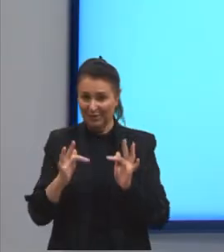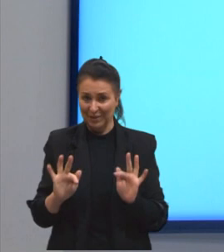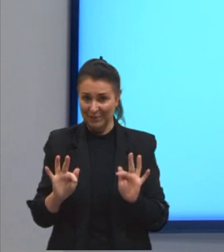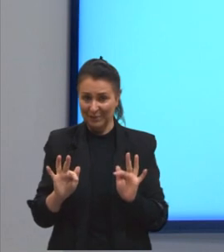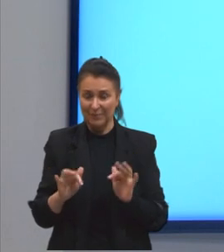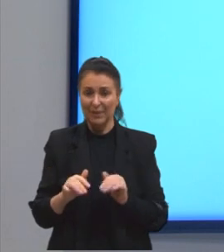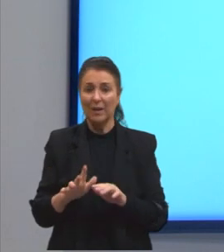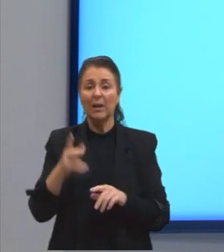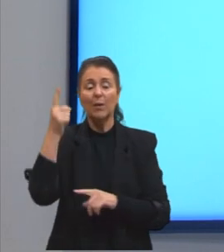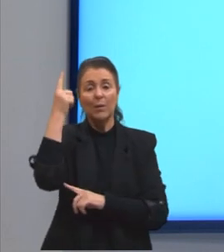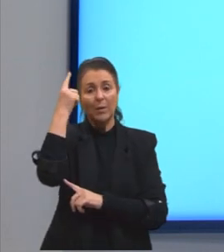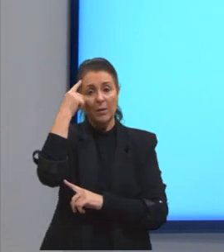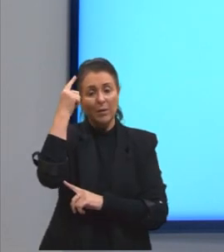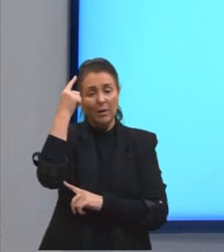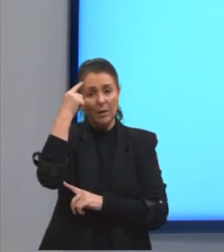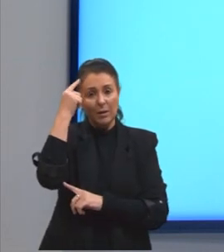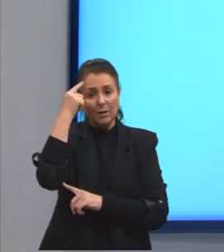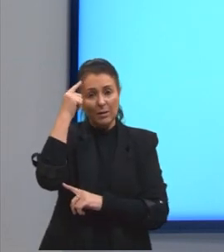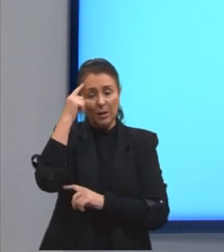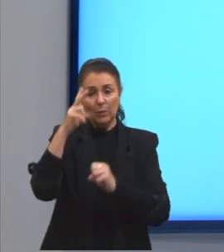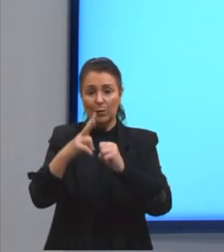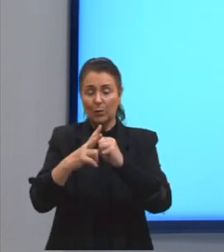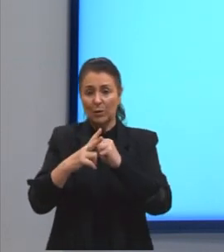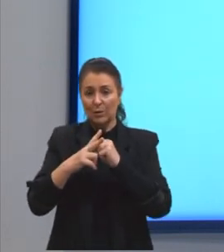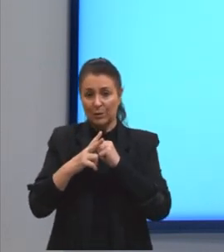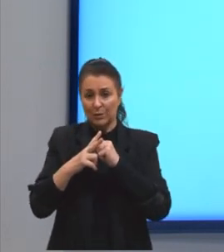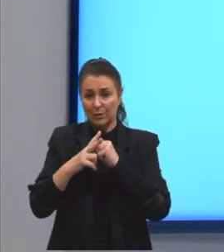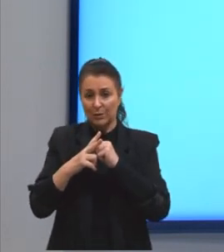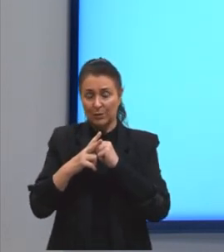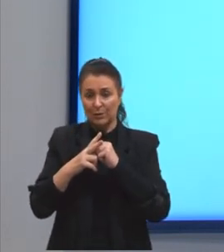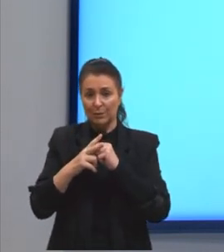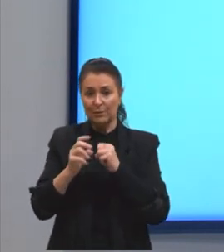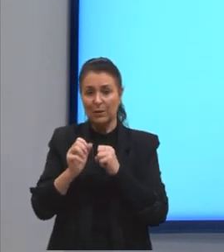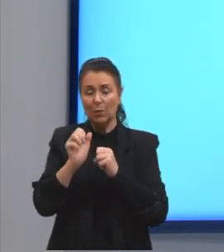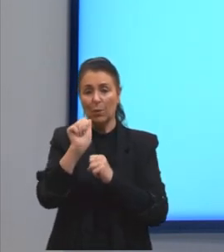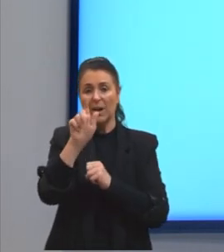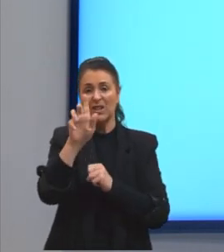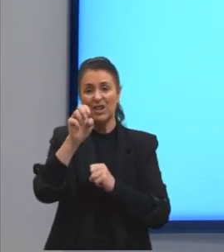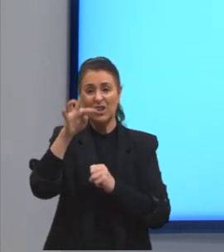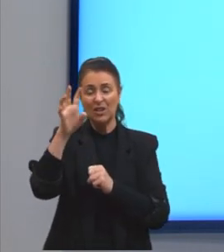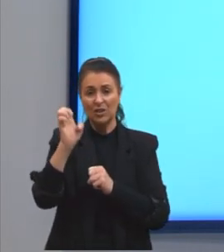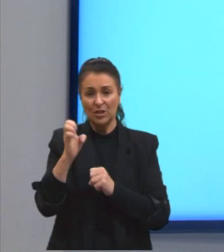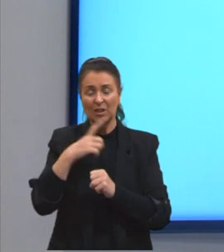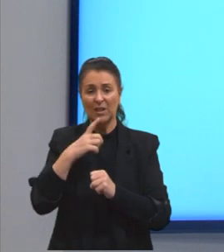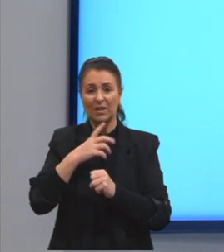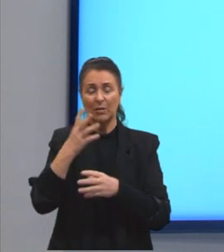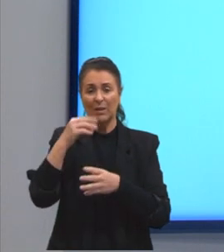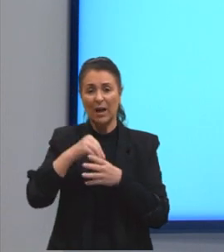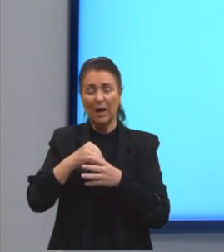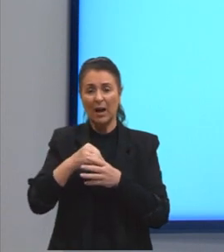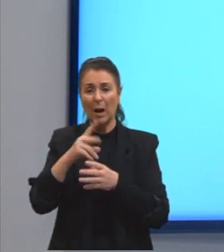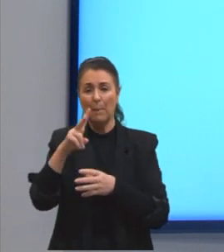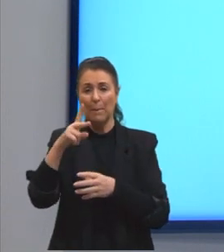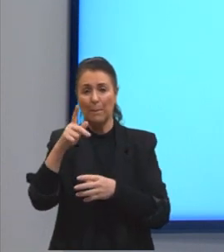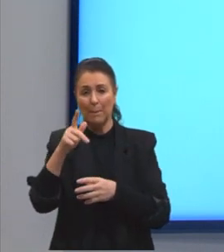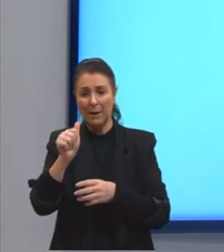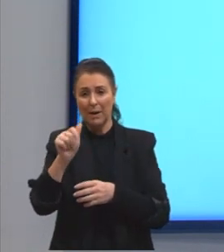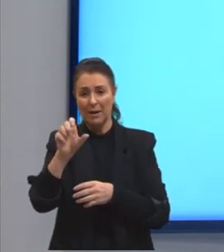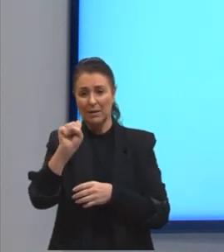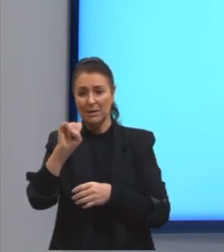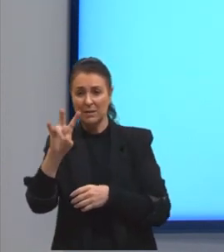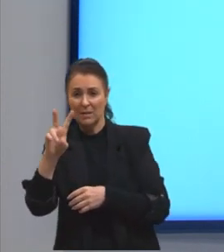Pensando, então, no nosso agente da passiva, se ele existe só na voz passiva analítica, como é que a gente pode